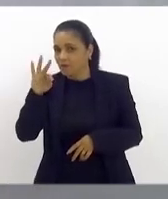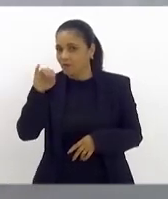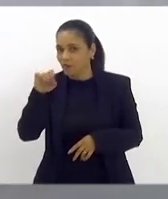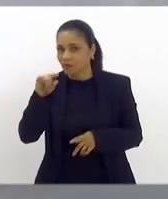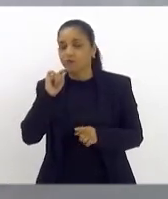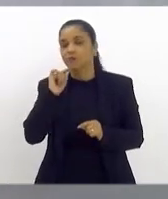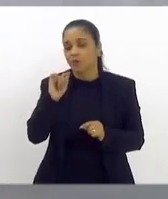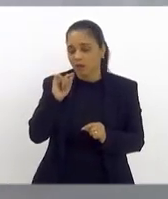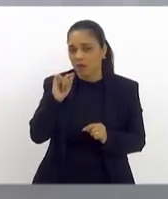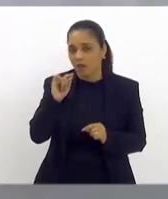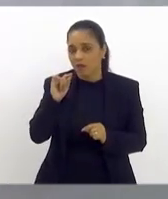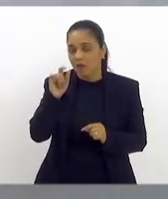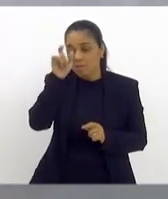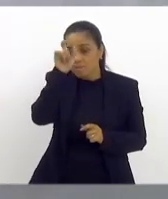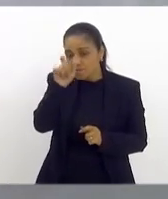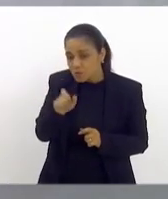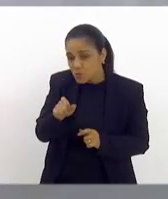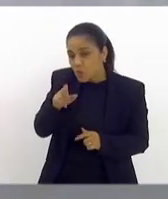banho de mar,